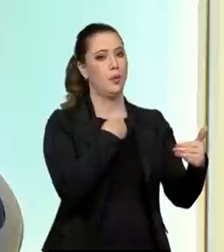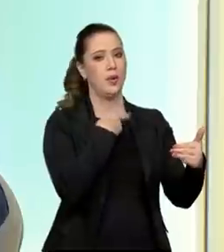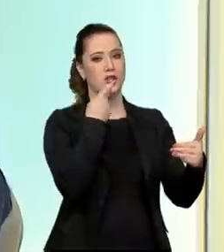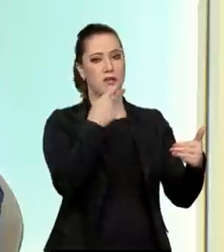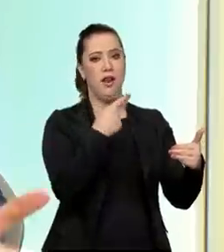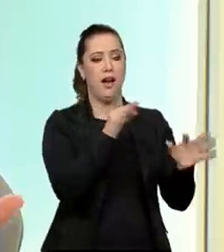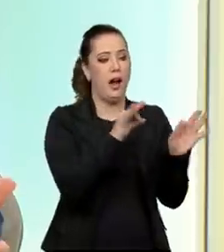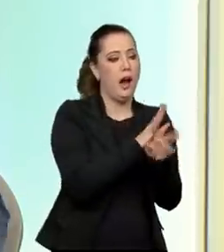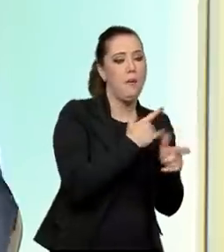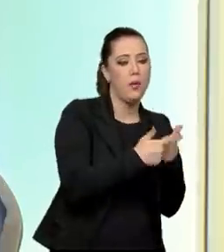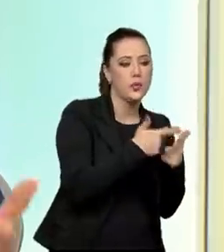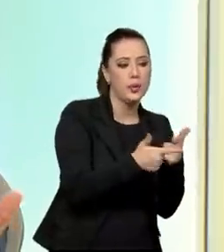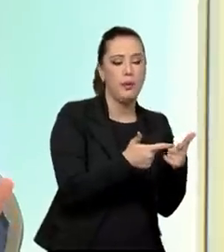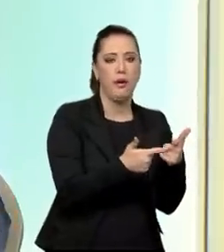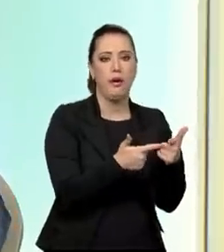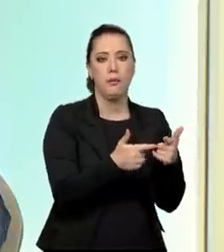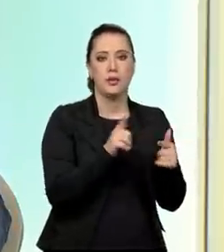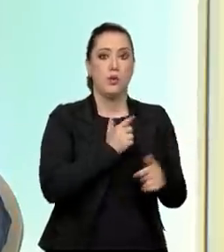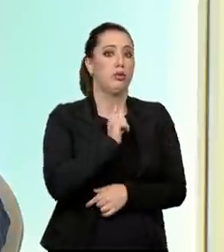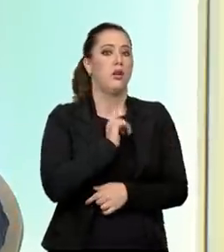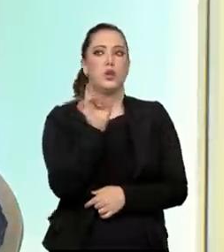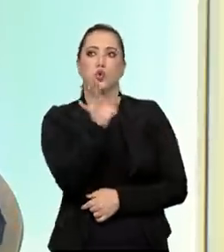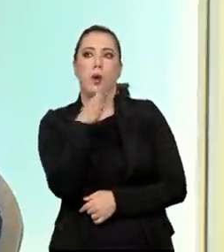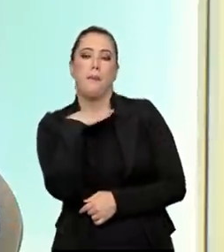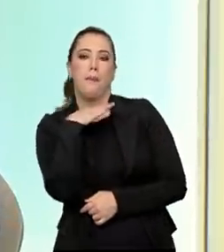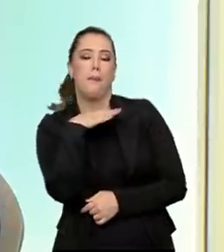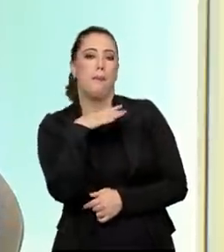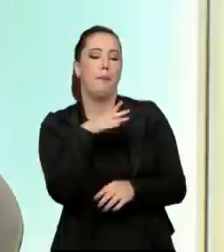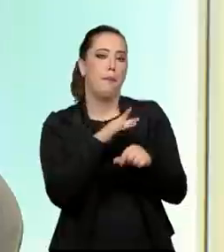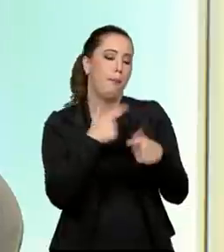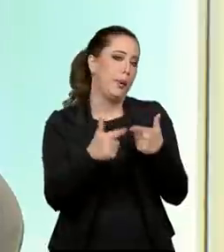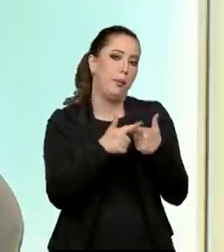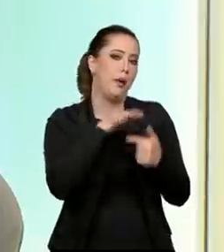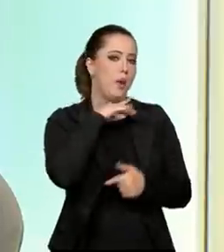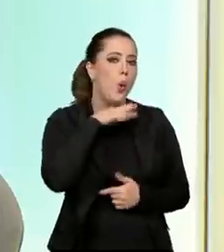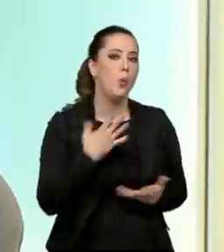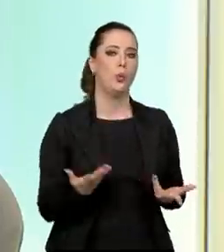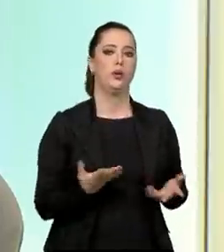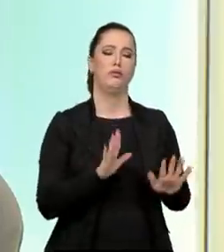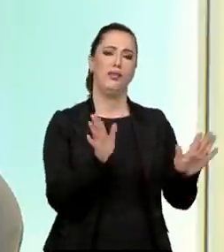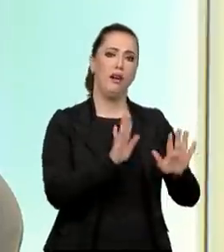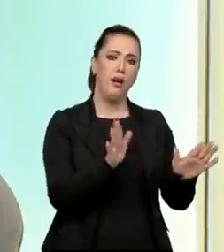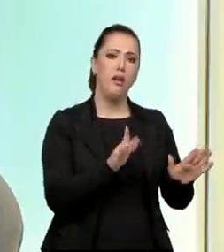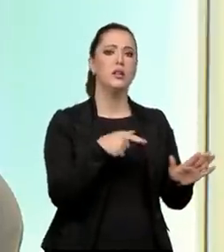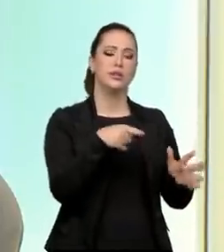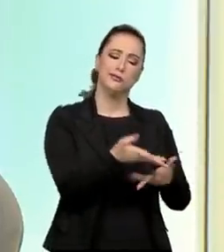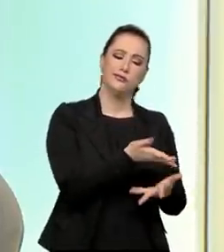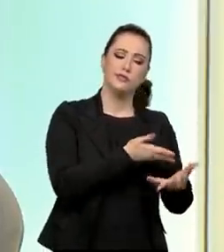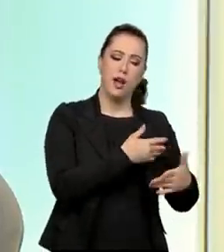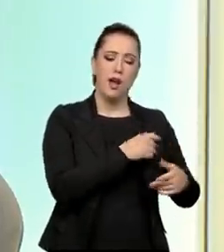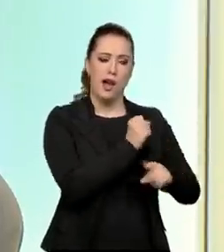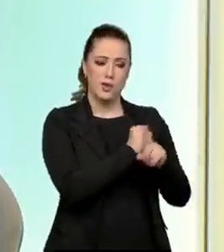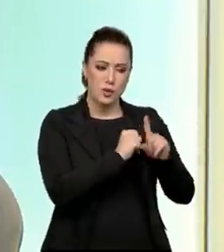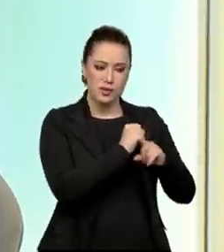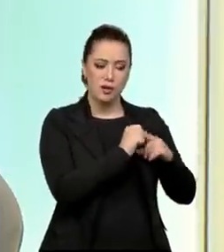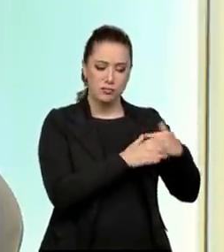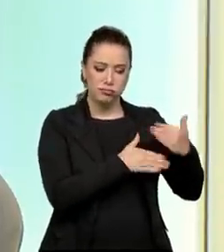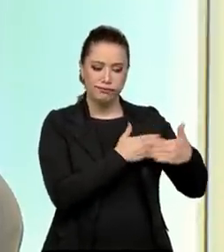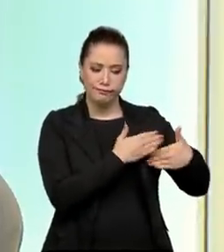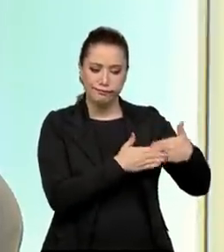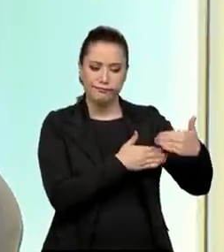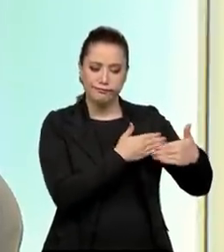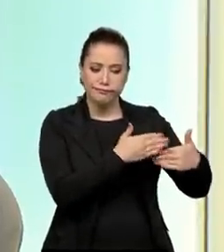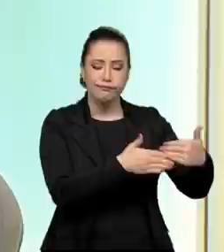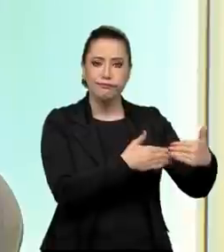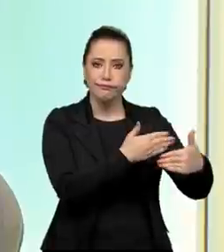totalmente ruim. É uma trajetória, é uma construção histórica de uma sociedade rumo a uma infância mais feliz.